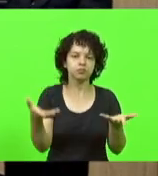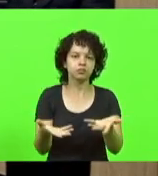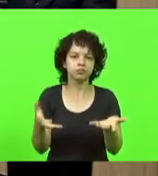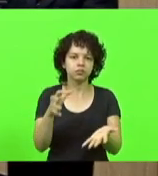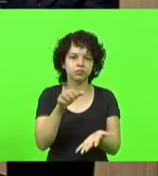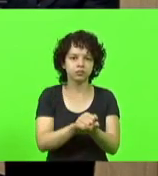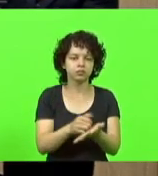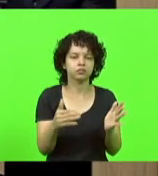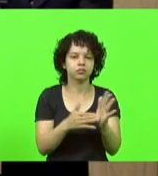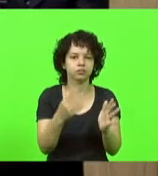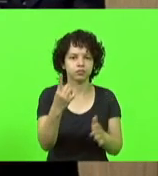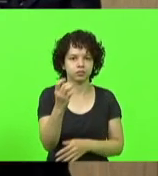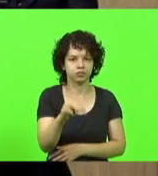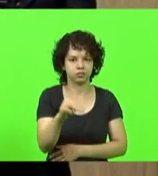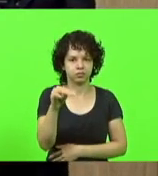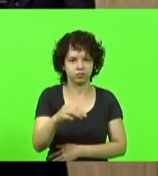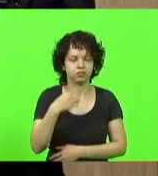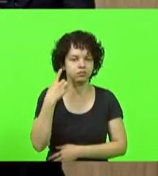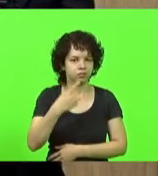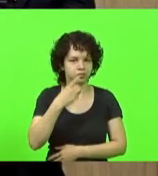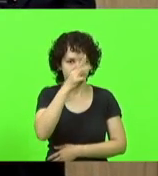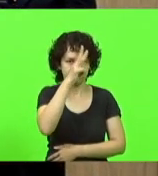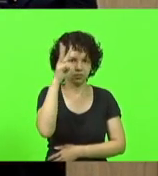por até 10 minutos, deputado Volney Weber.